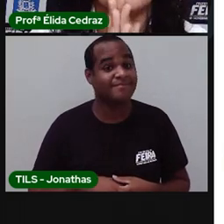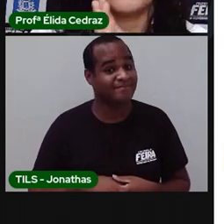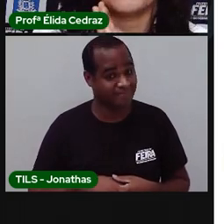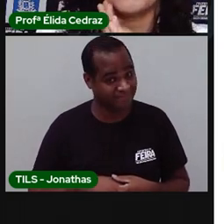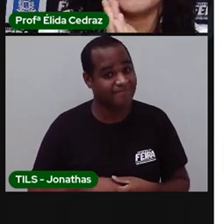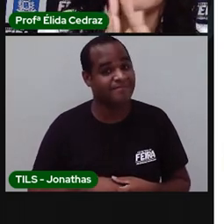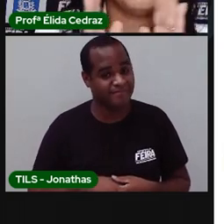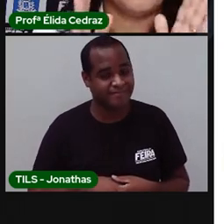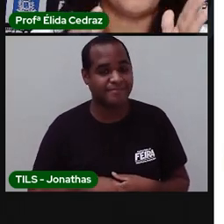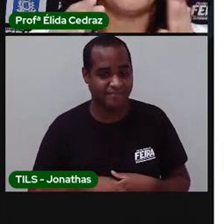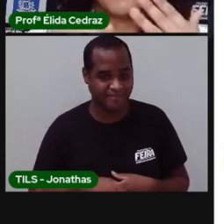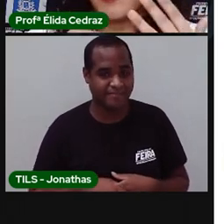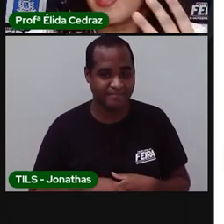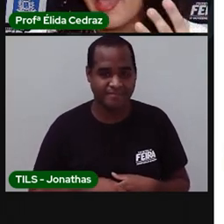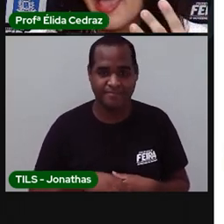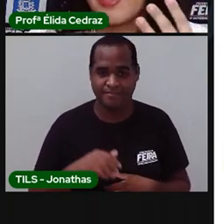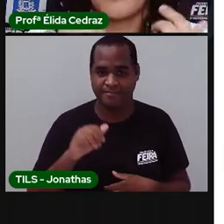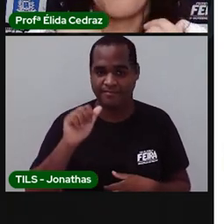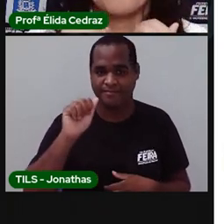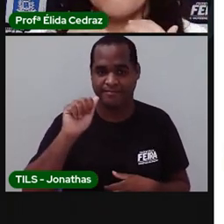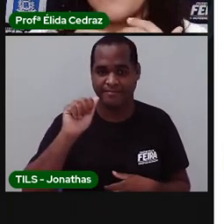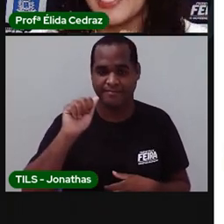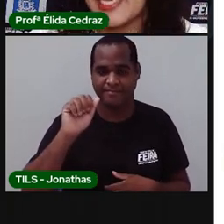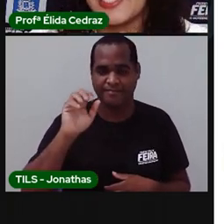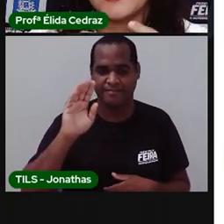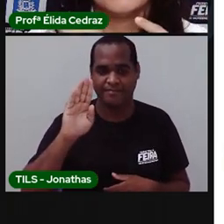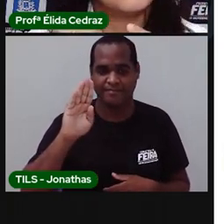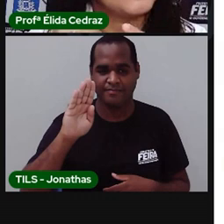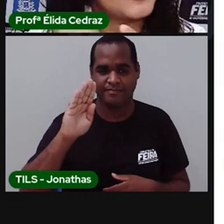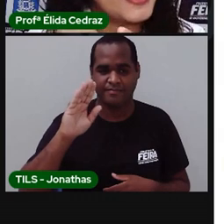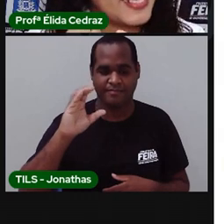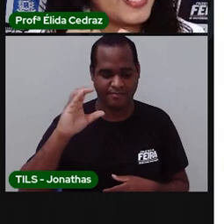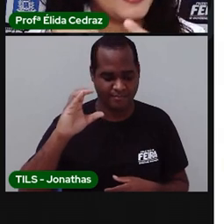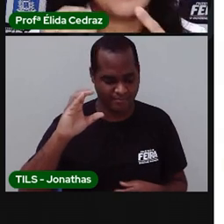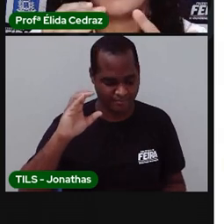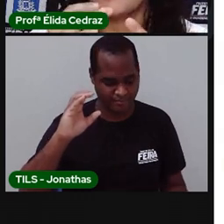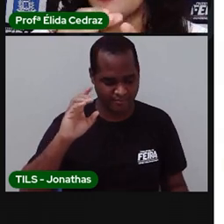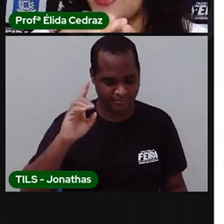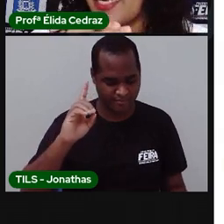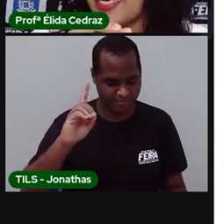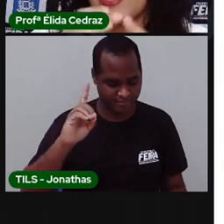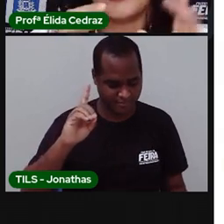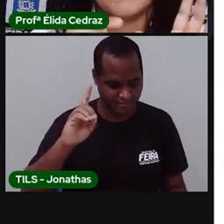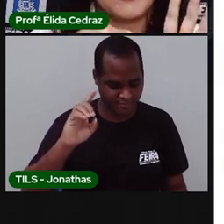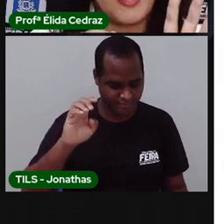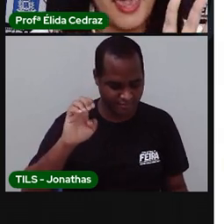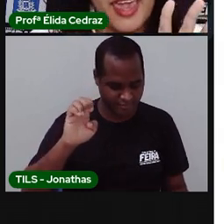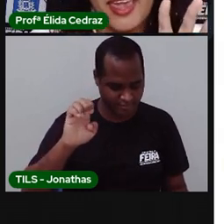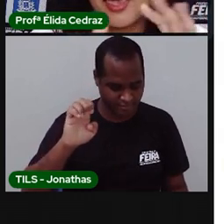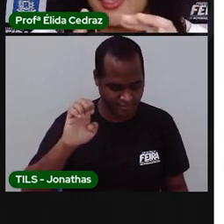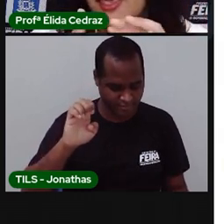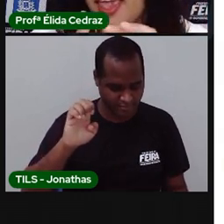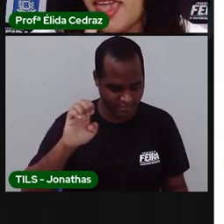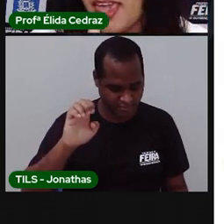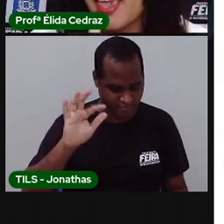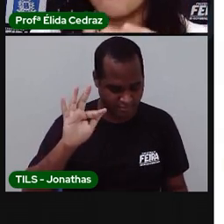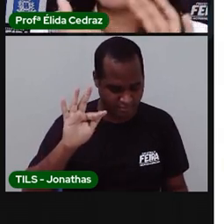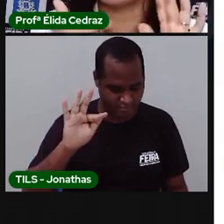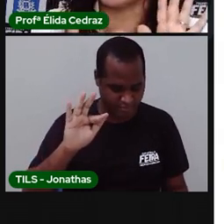Isso. Então é A, B, C, D, E,